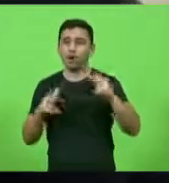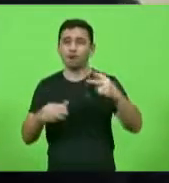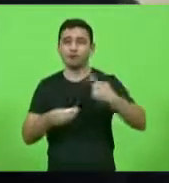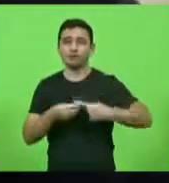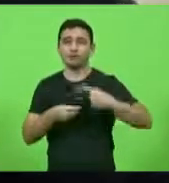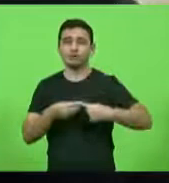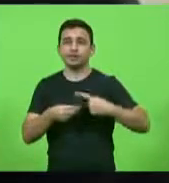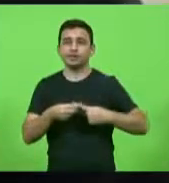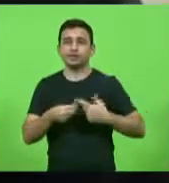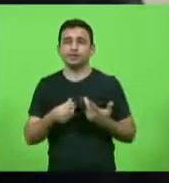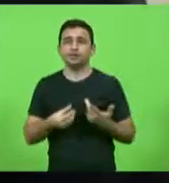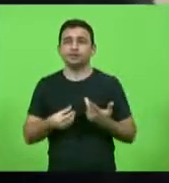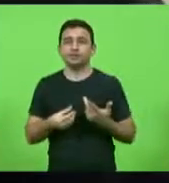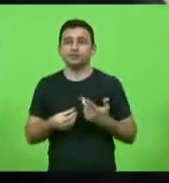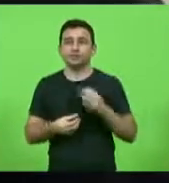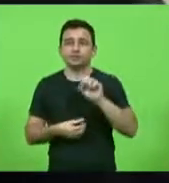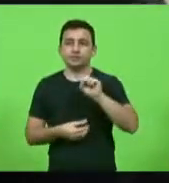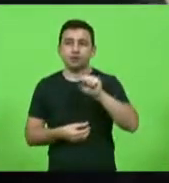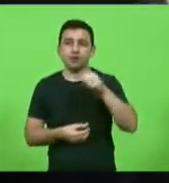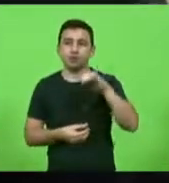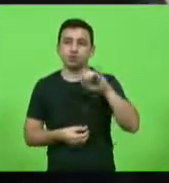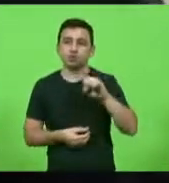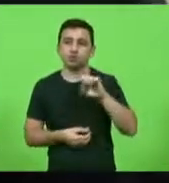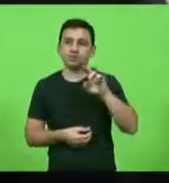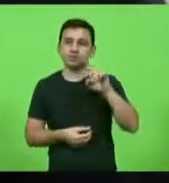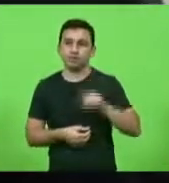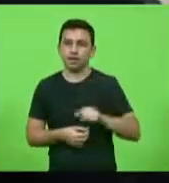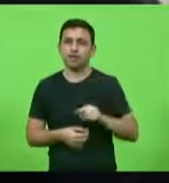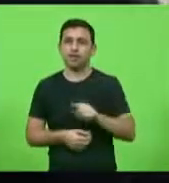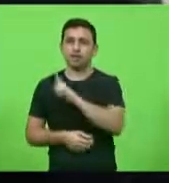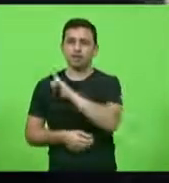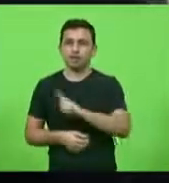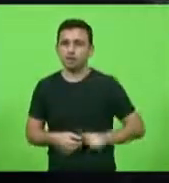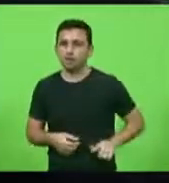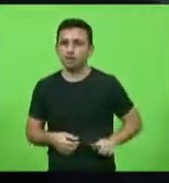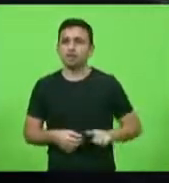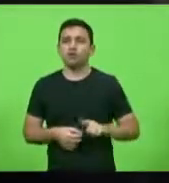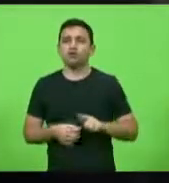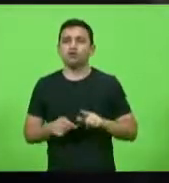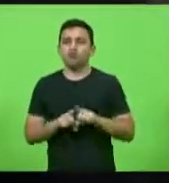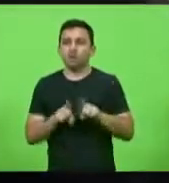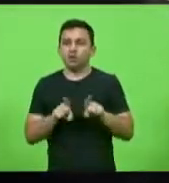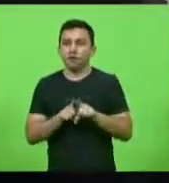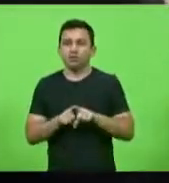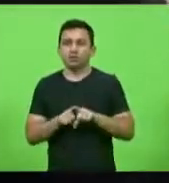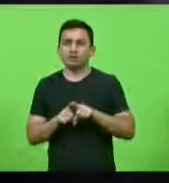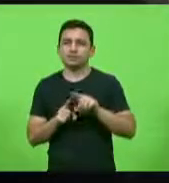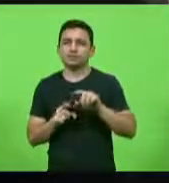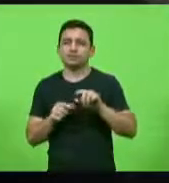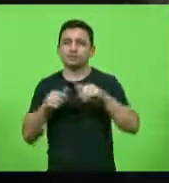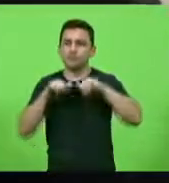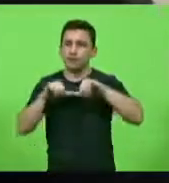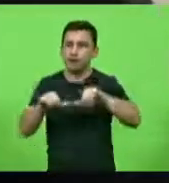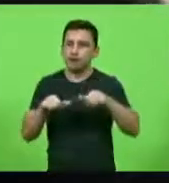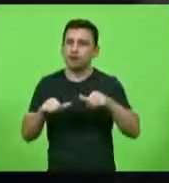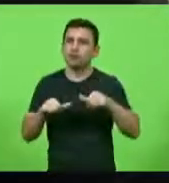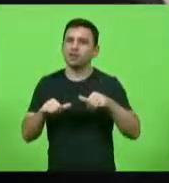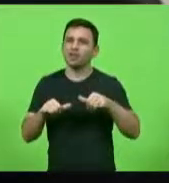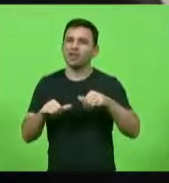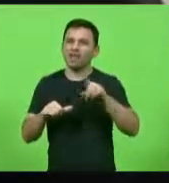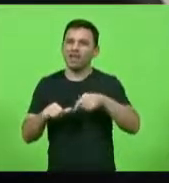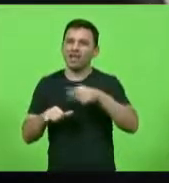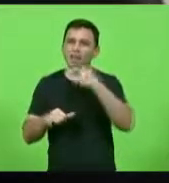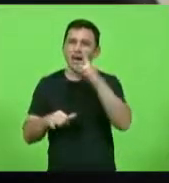municípios como São José Biguaçu governador Celso Ramos e Santo Amaro juntas imaginem só são pais mães